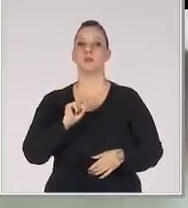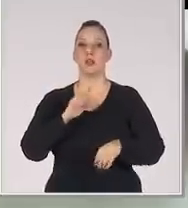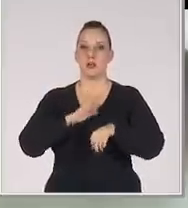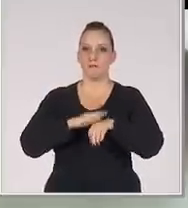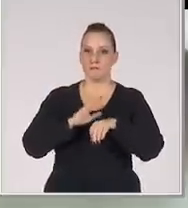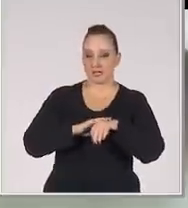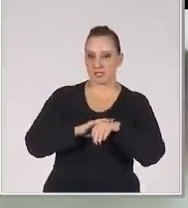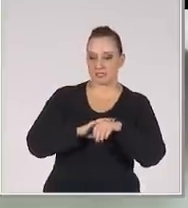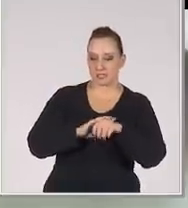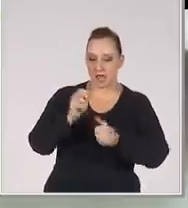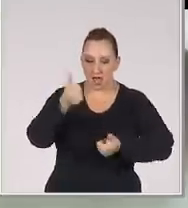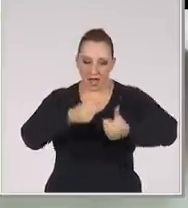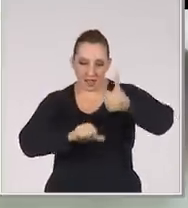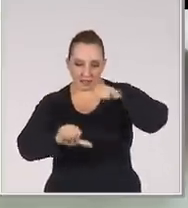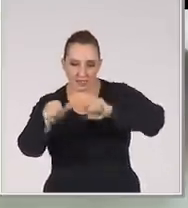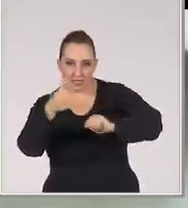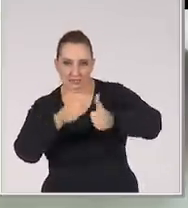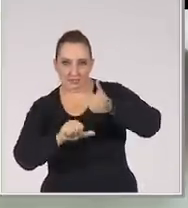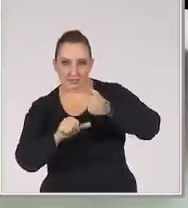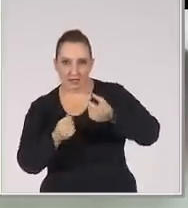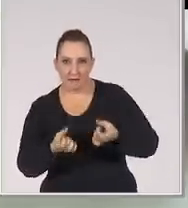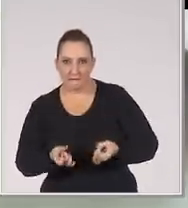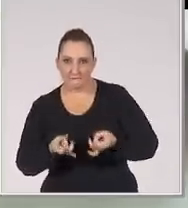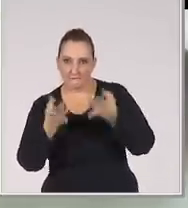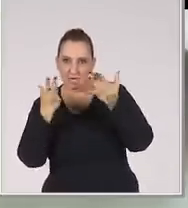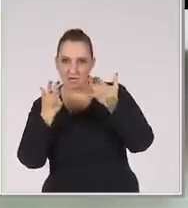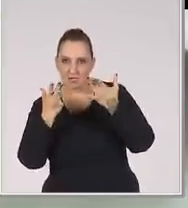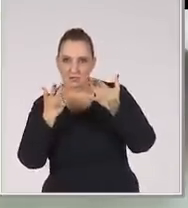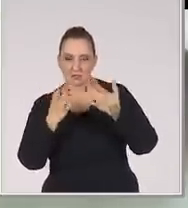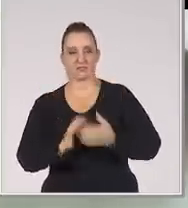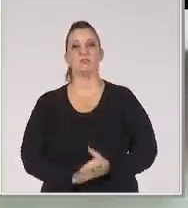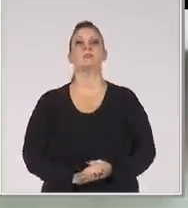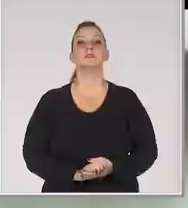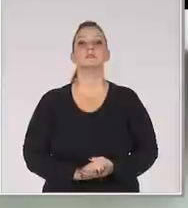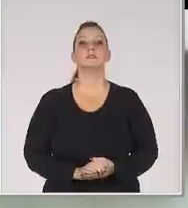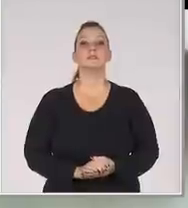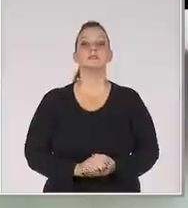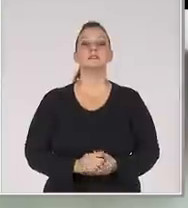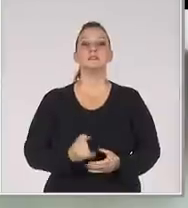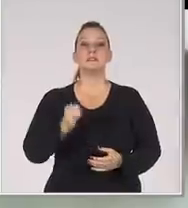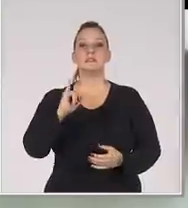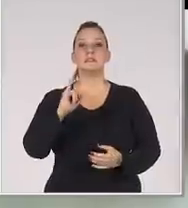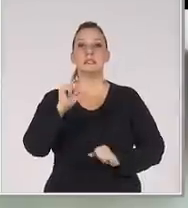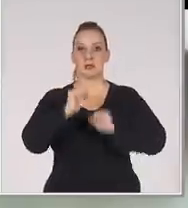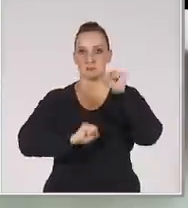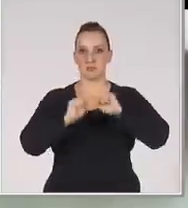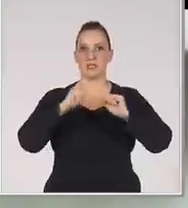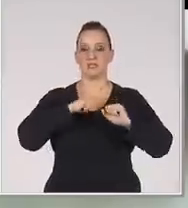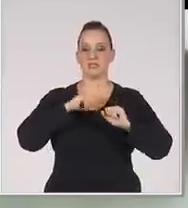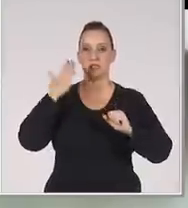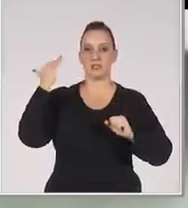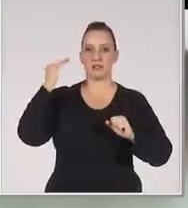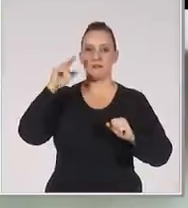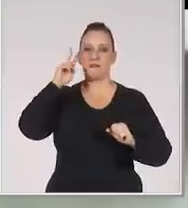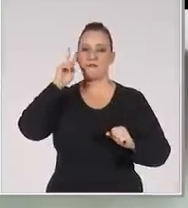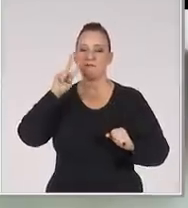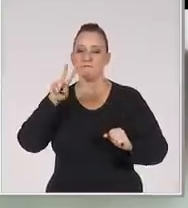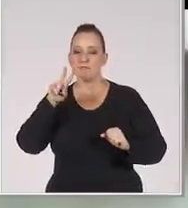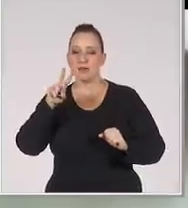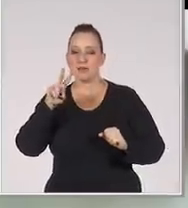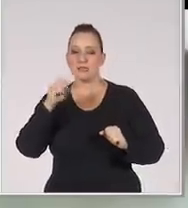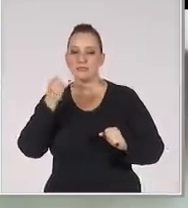Fazer esse desenho Analisar as vendas Se a empresa já existe Analisar o histórico dessas vendas Se há